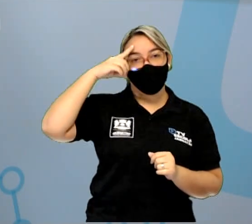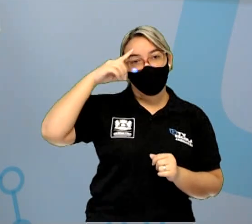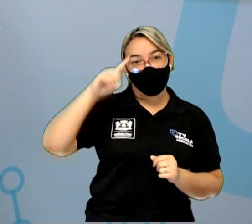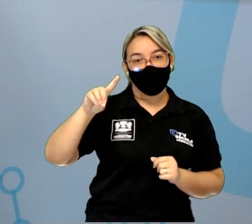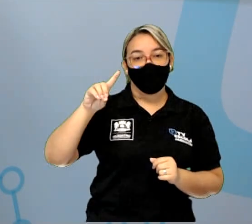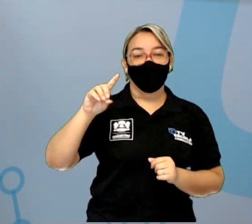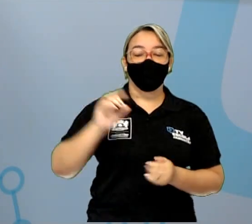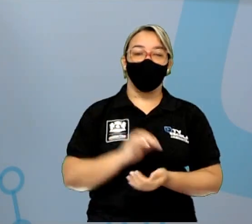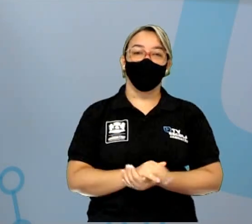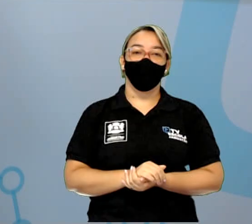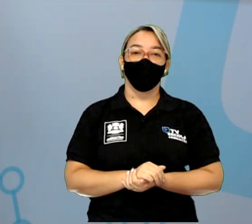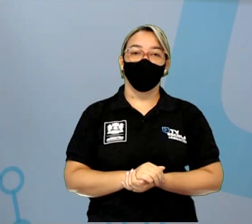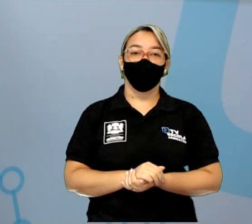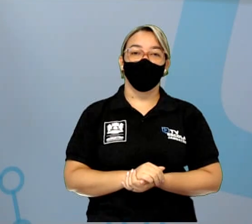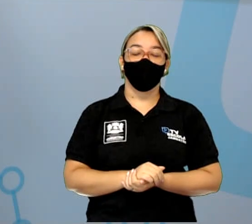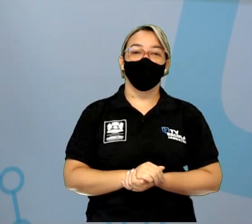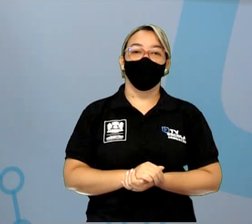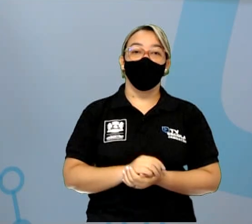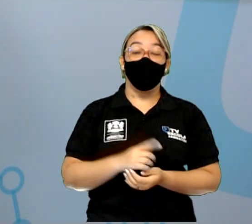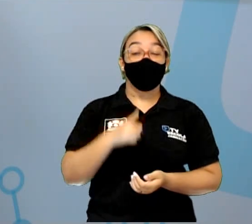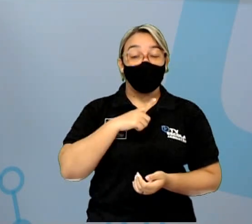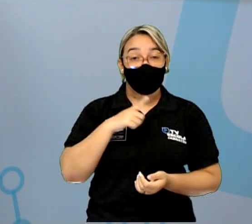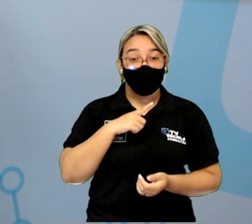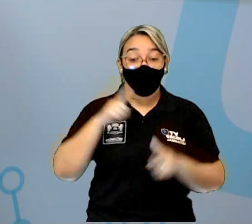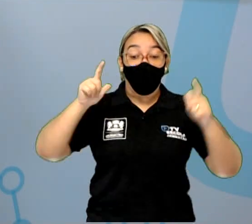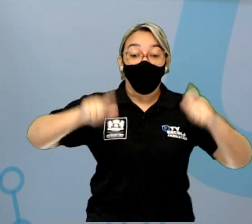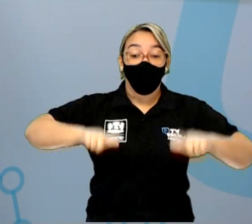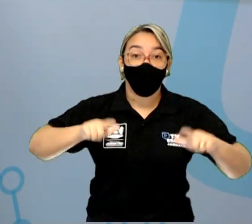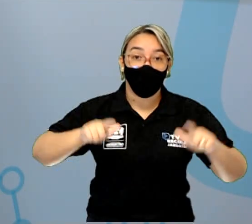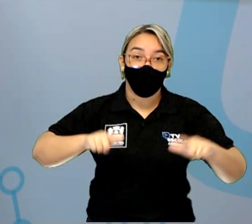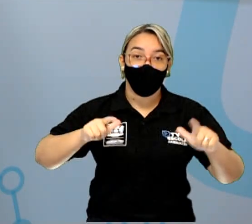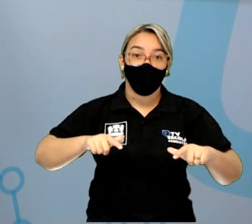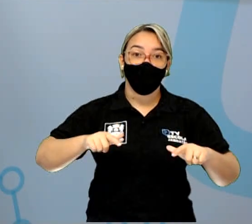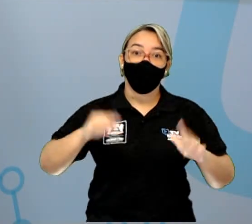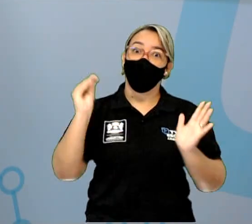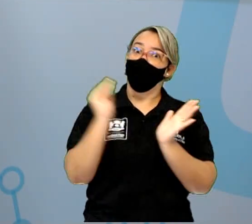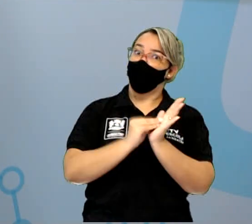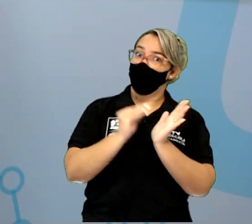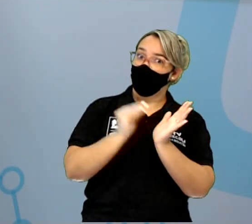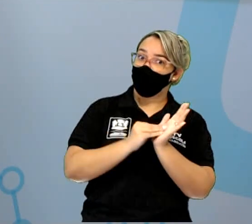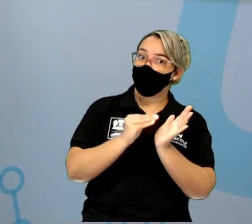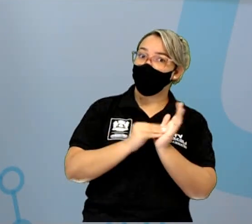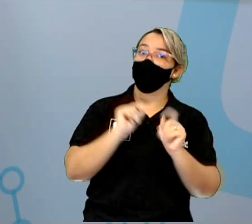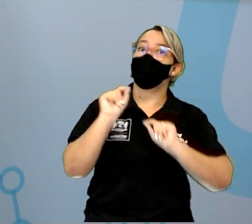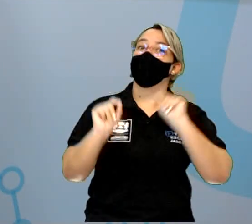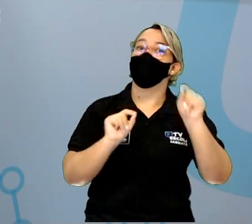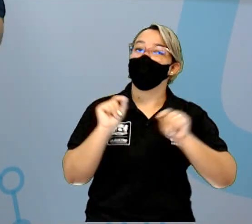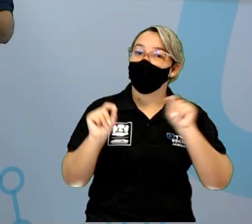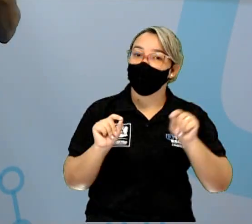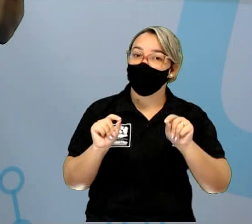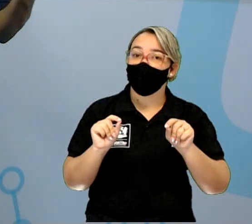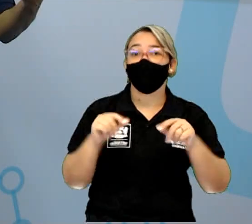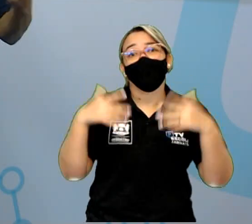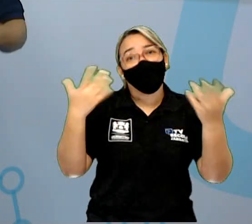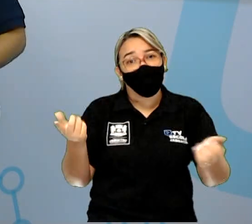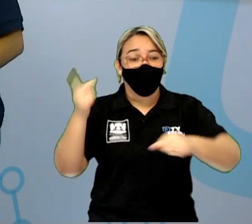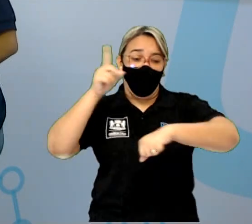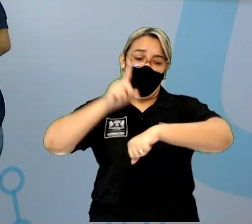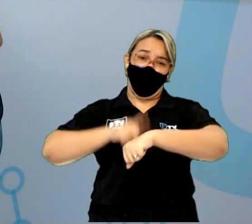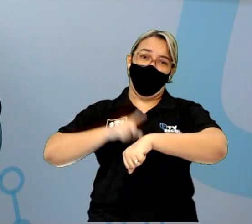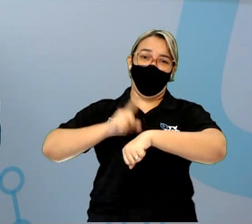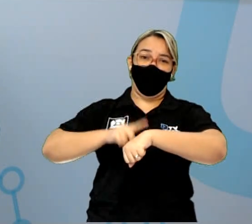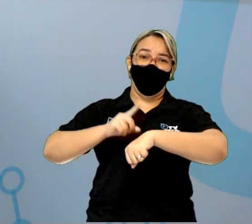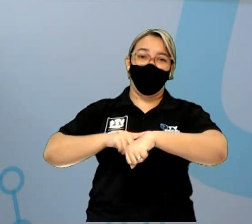oito anos. Tem a data, tem o local. Faltou alguma coisa. O que é que tá faltando? A hora da